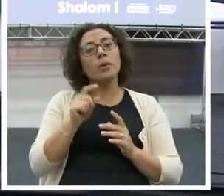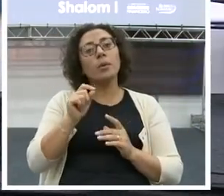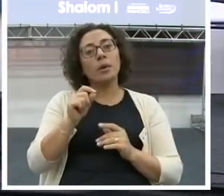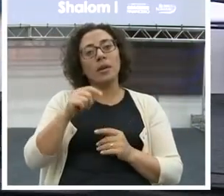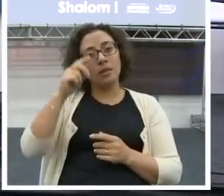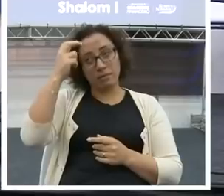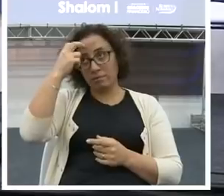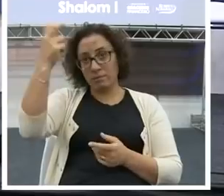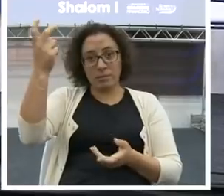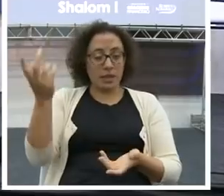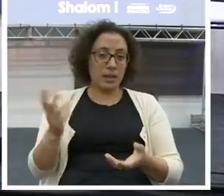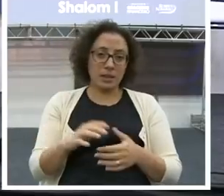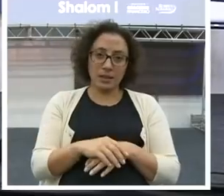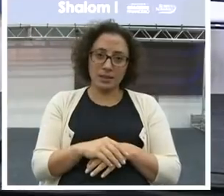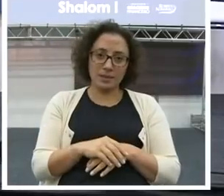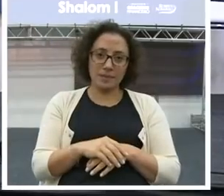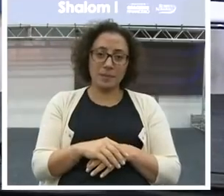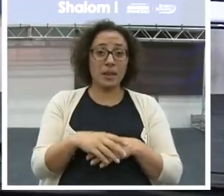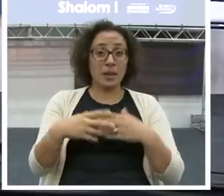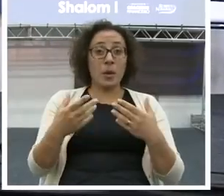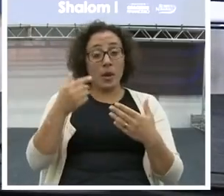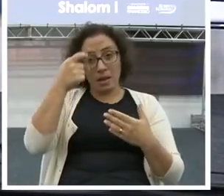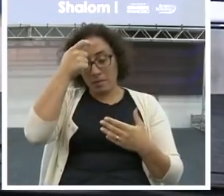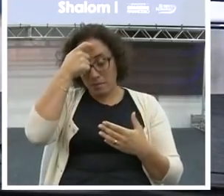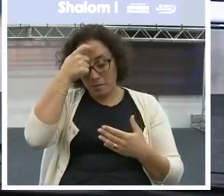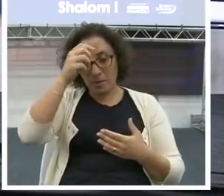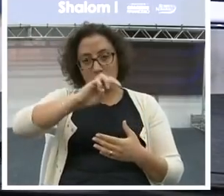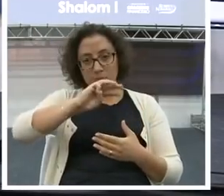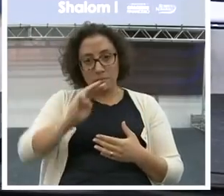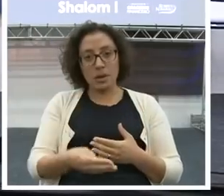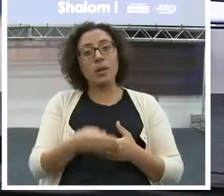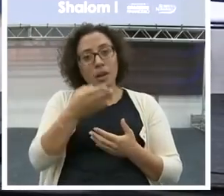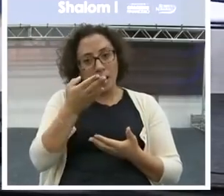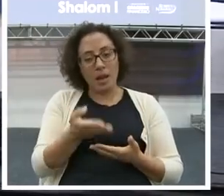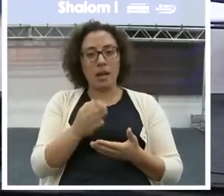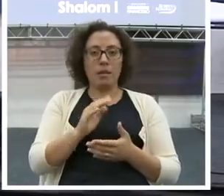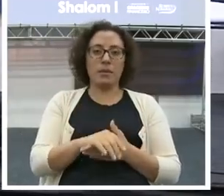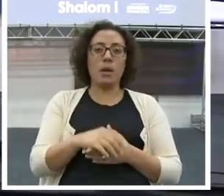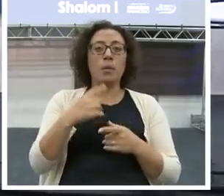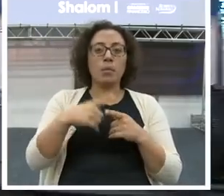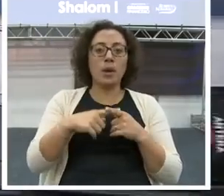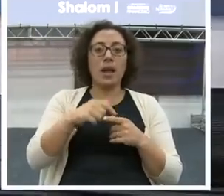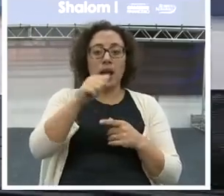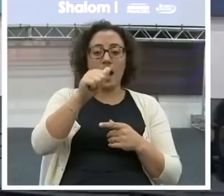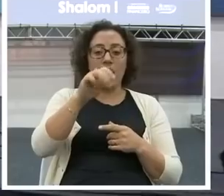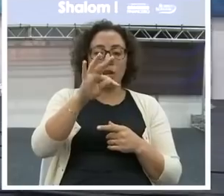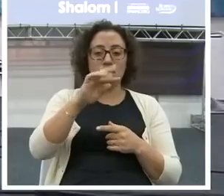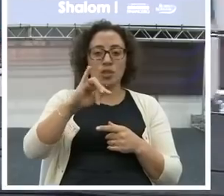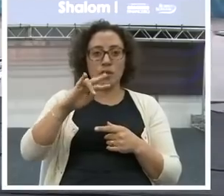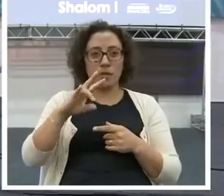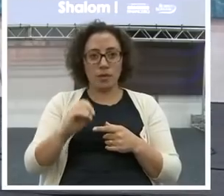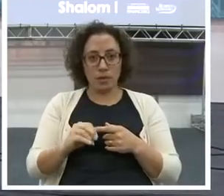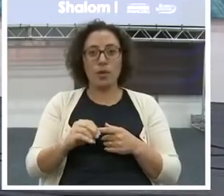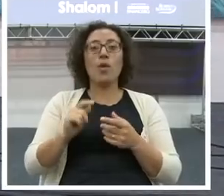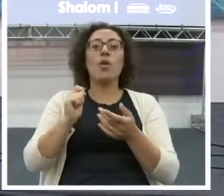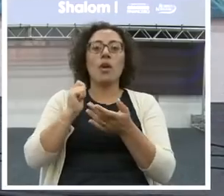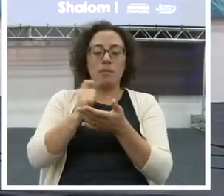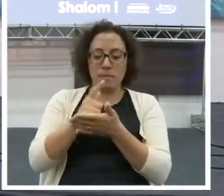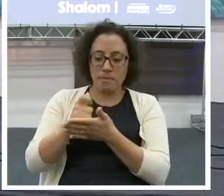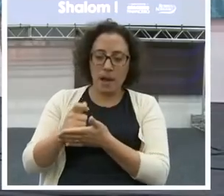financeira. Essa é a mente milionária. Construo ativos que vão pagar meus passivos.